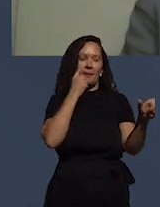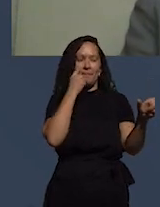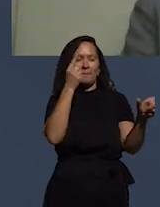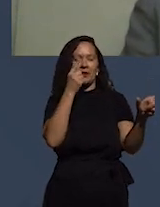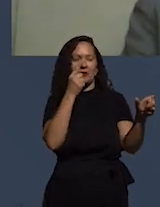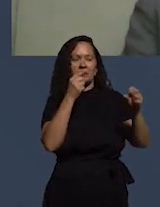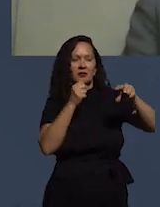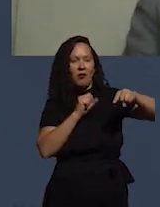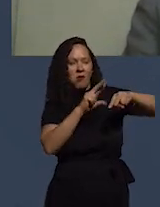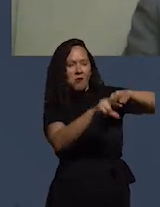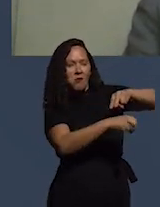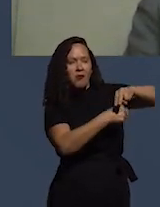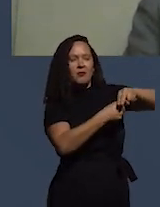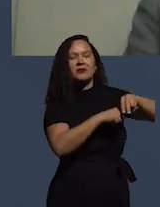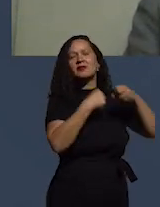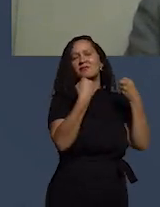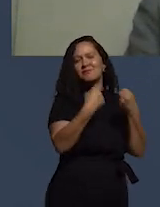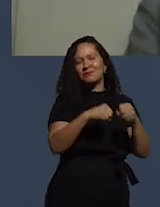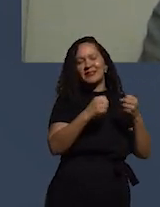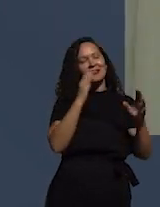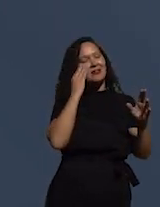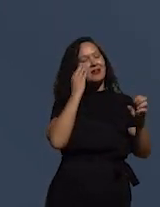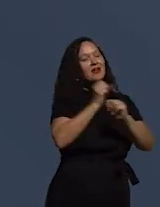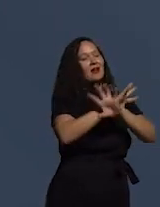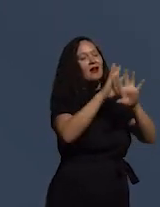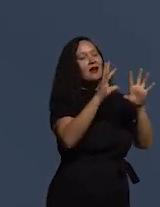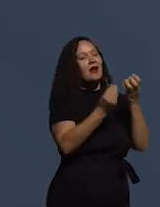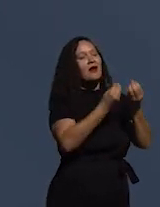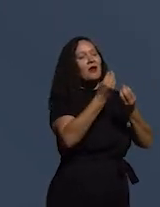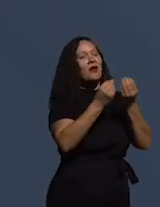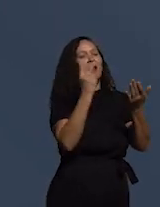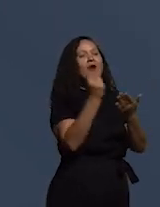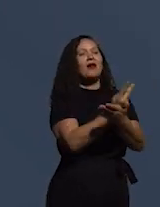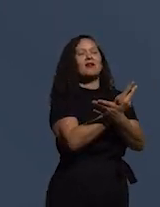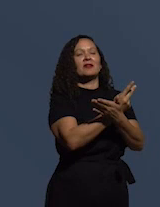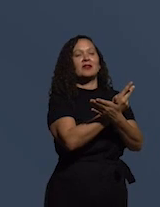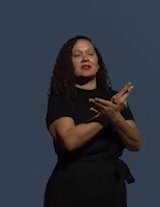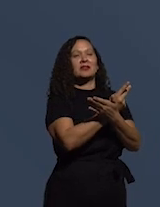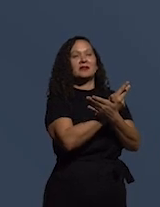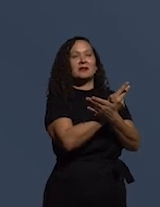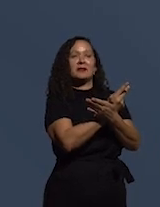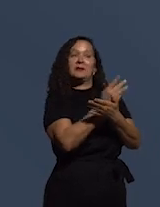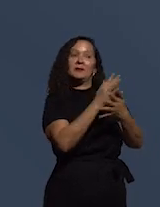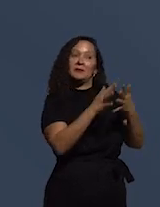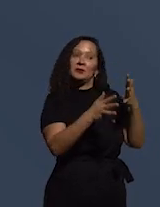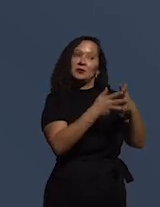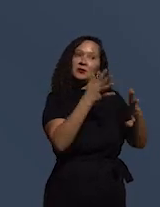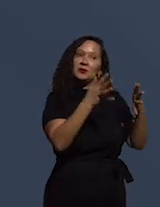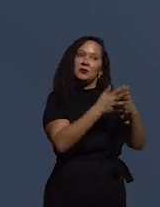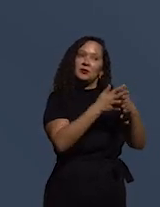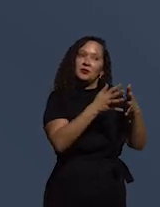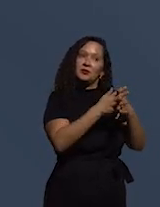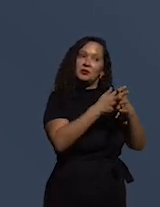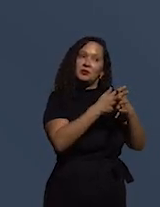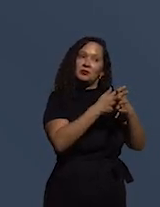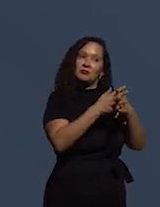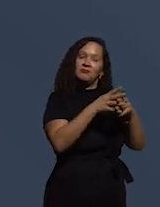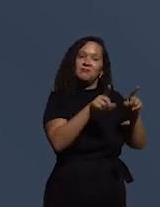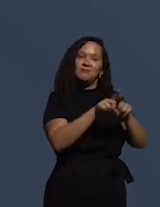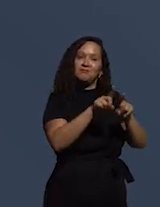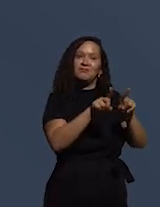corrupção necessita ser entendida como um fenômeno complexo, transversal,